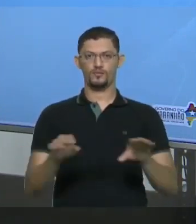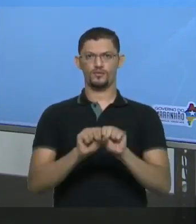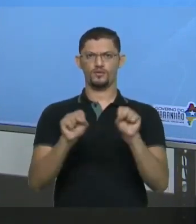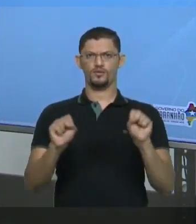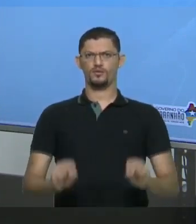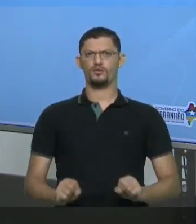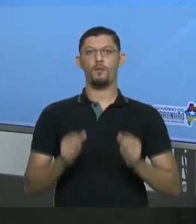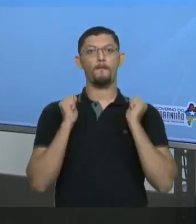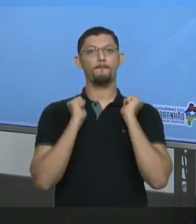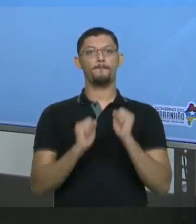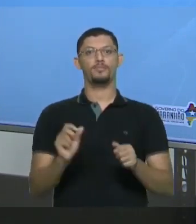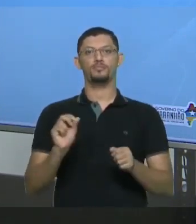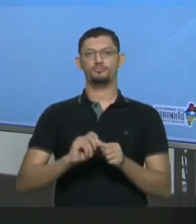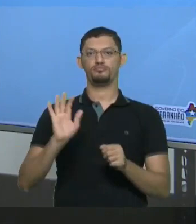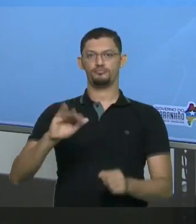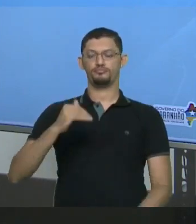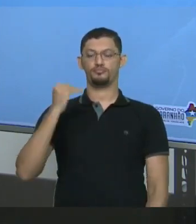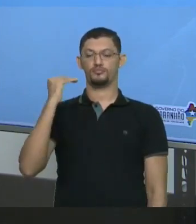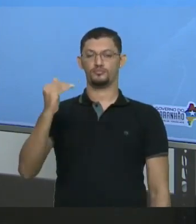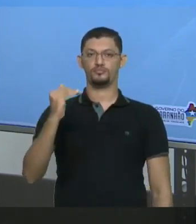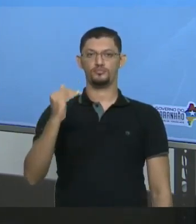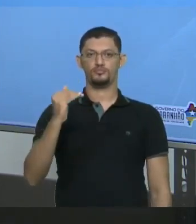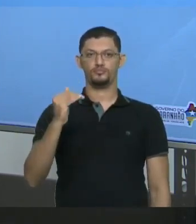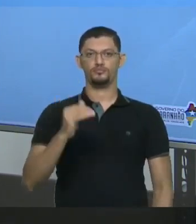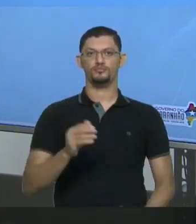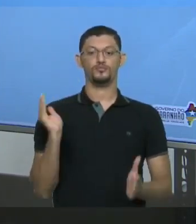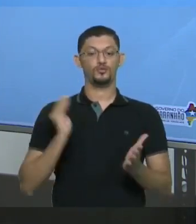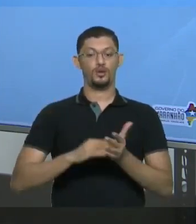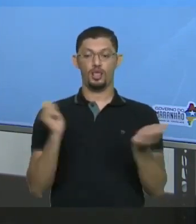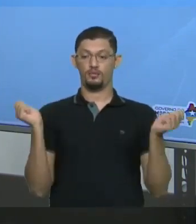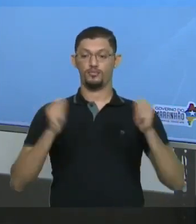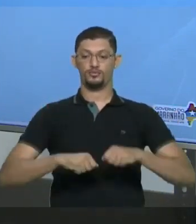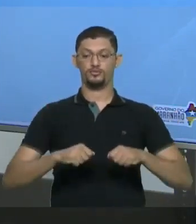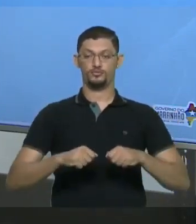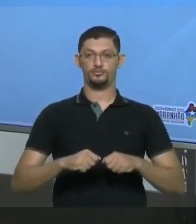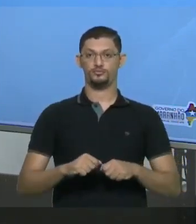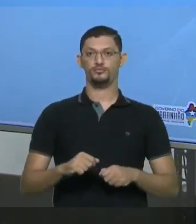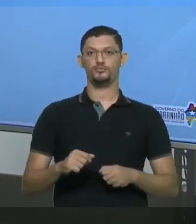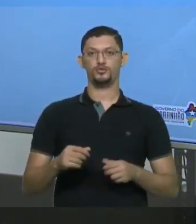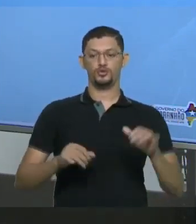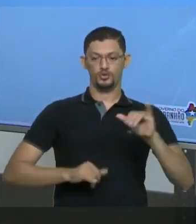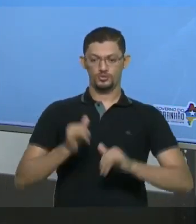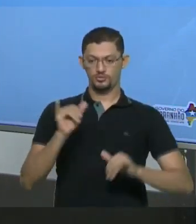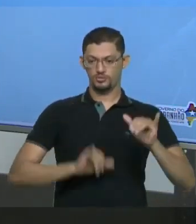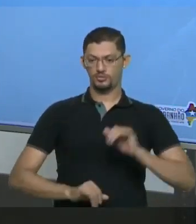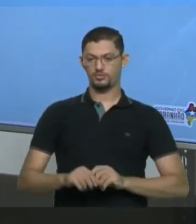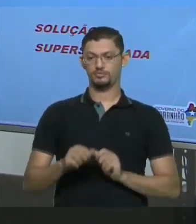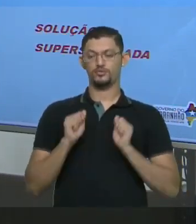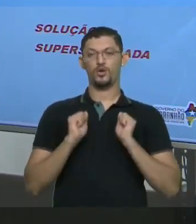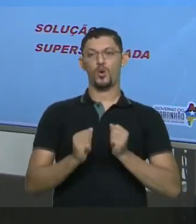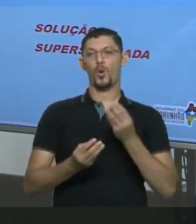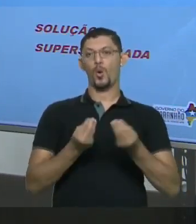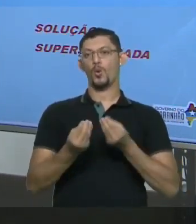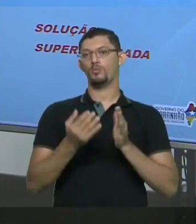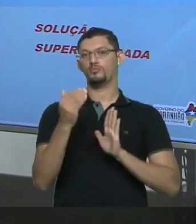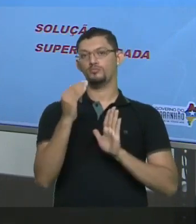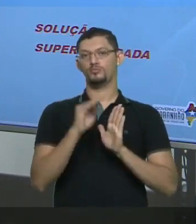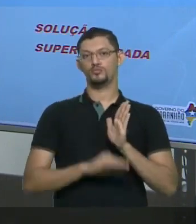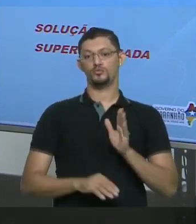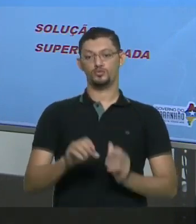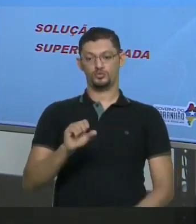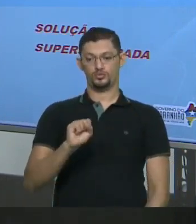Eu posso ter Acima Do máximo Permitido E aí essa solução Ela vai ser classificada Como